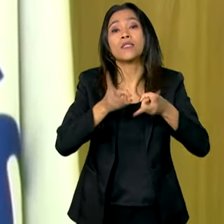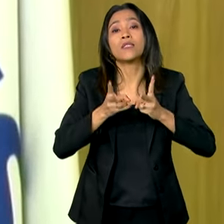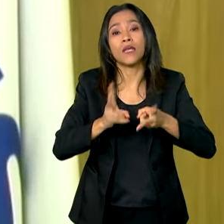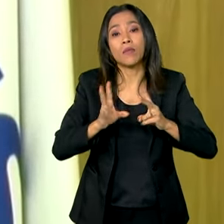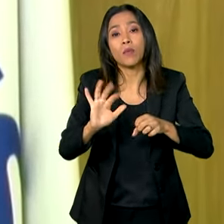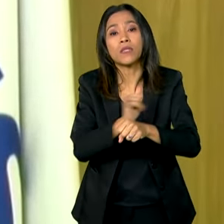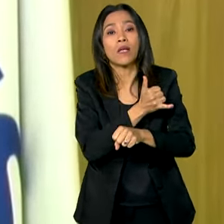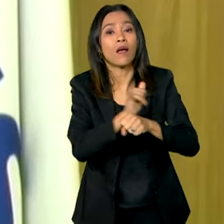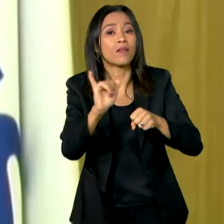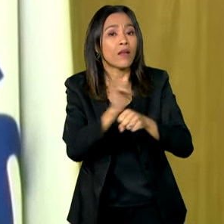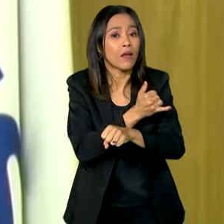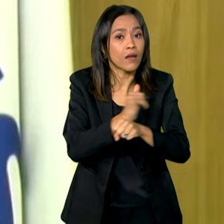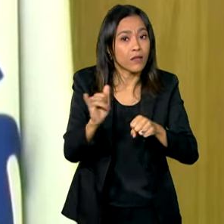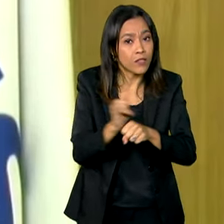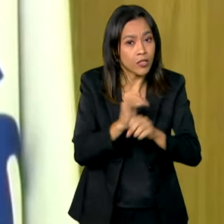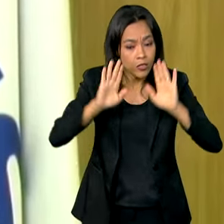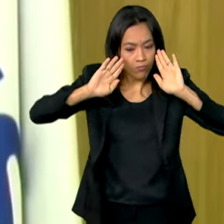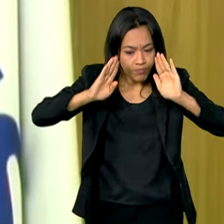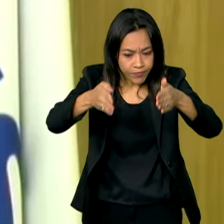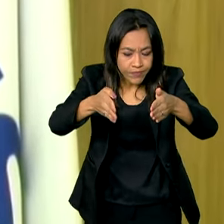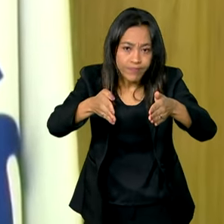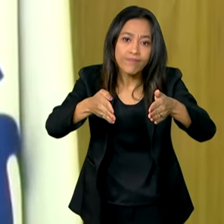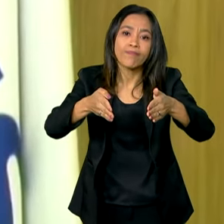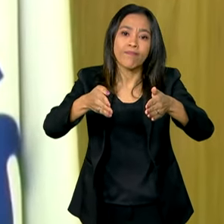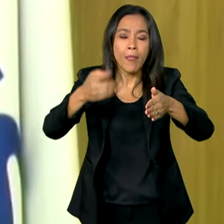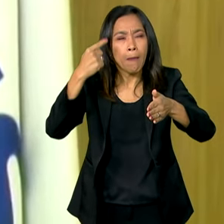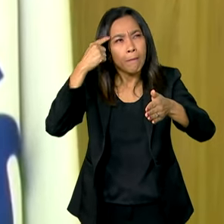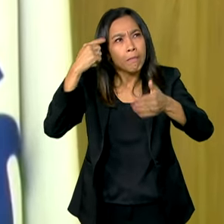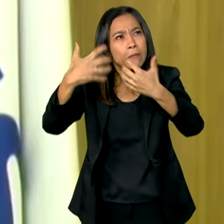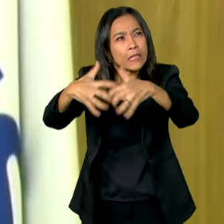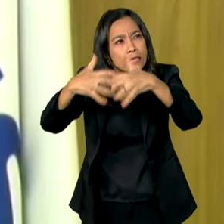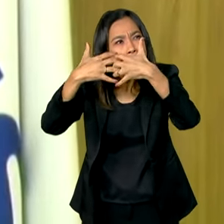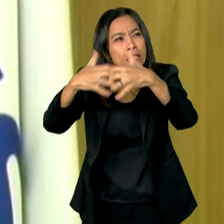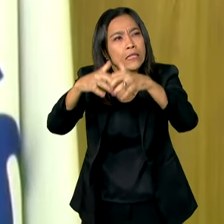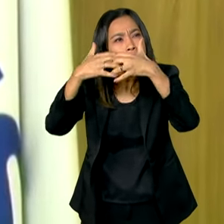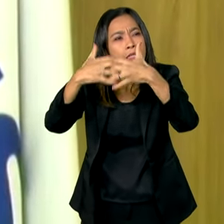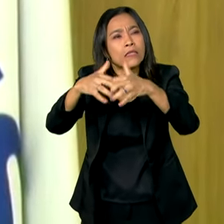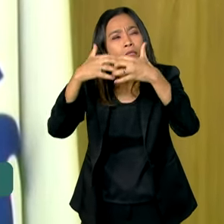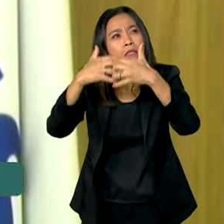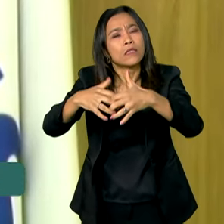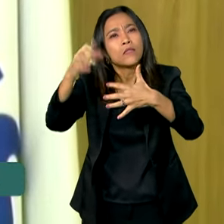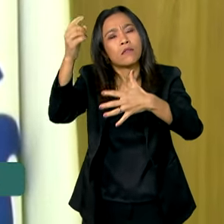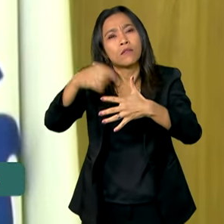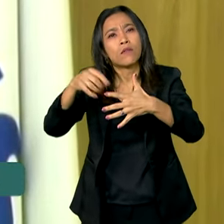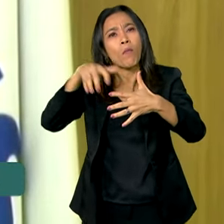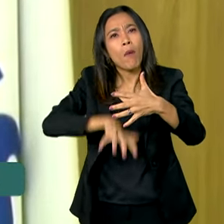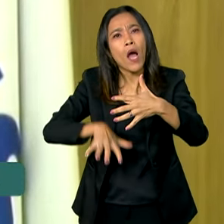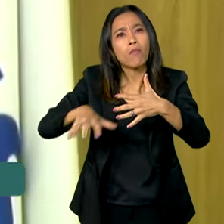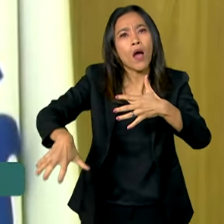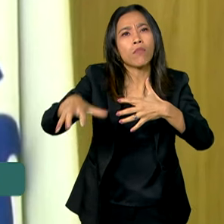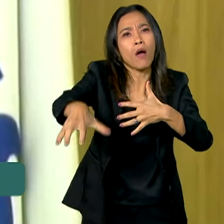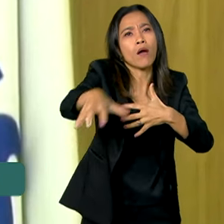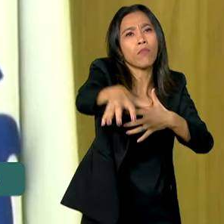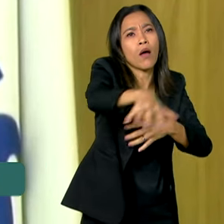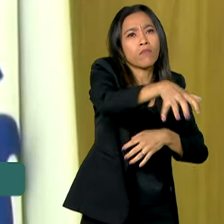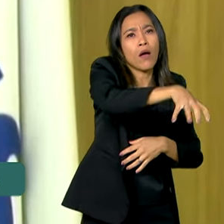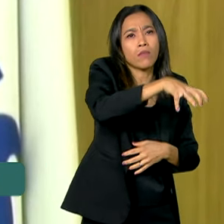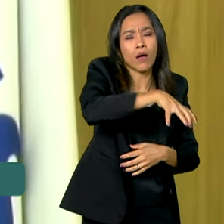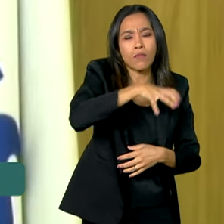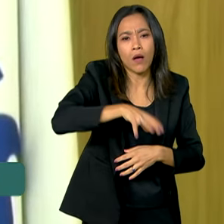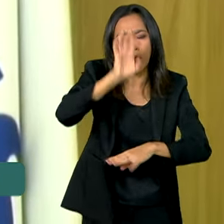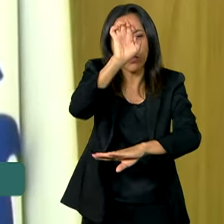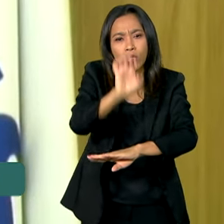Aprovar o plano, pensando o conjunto das regiões do Estado,